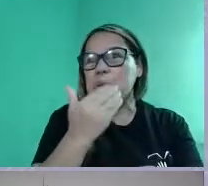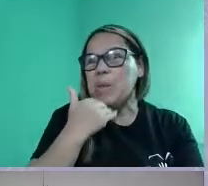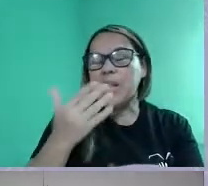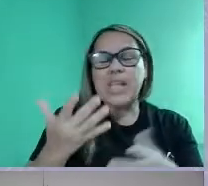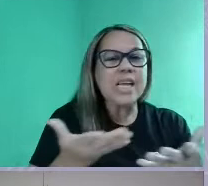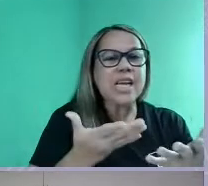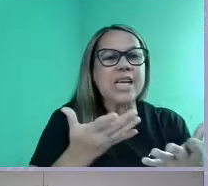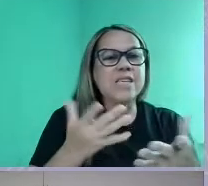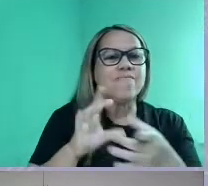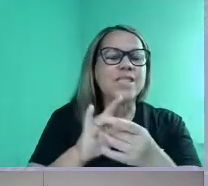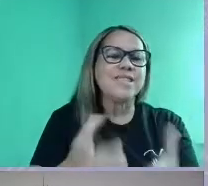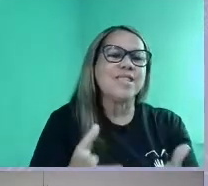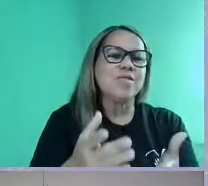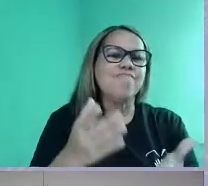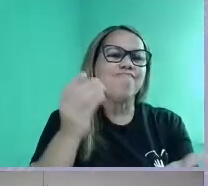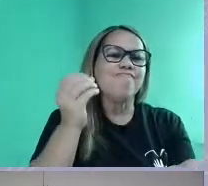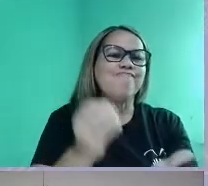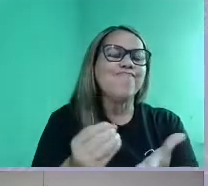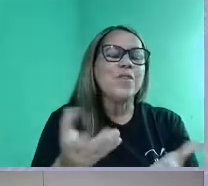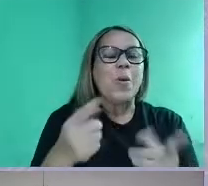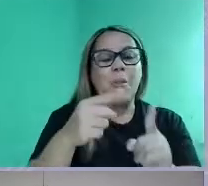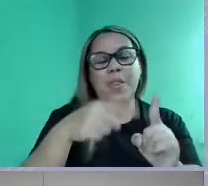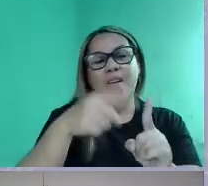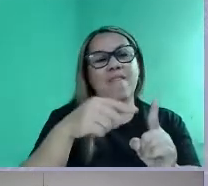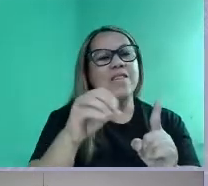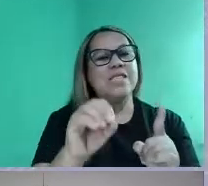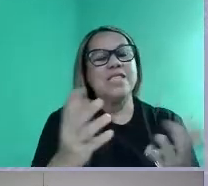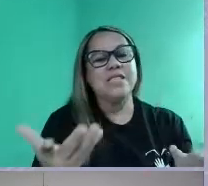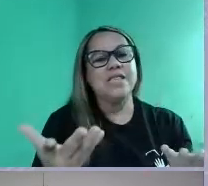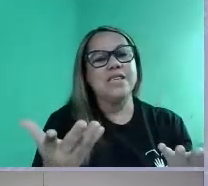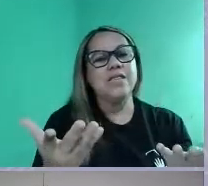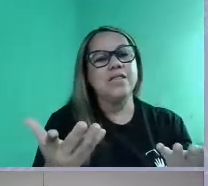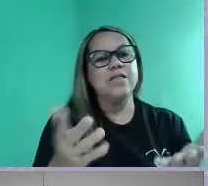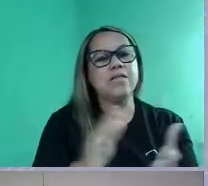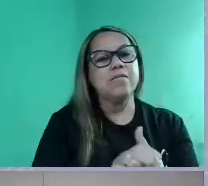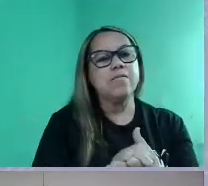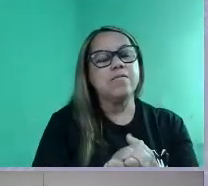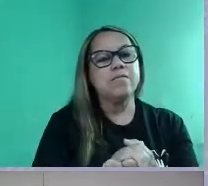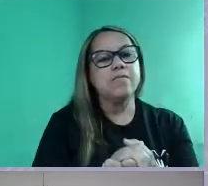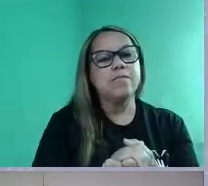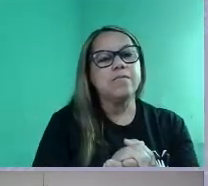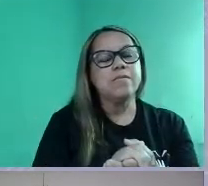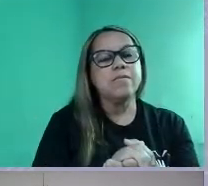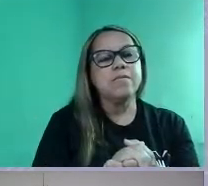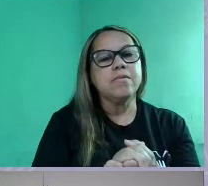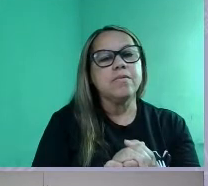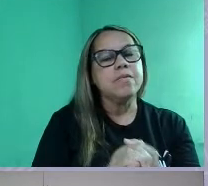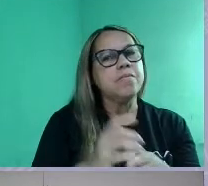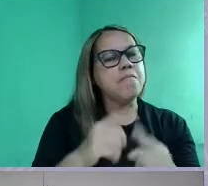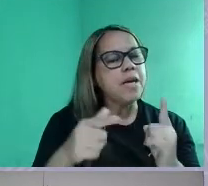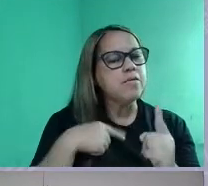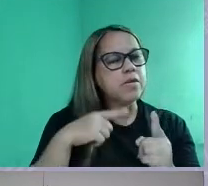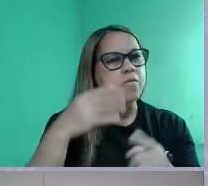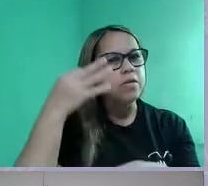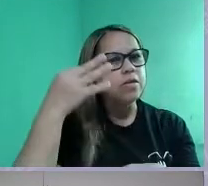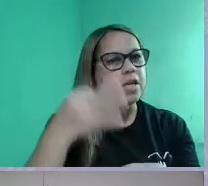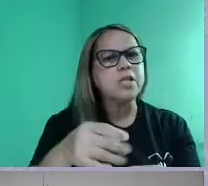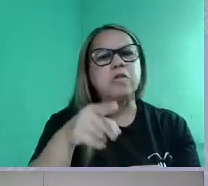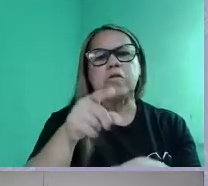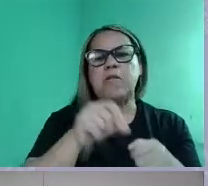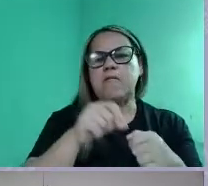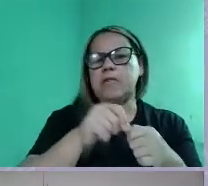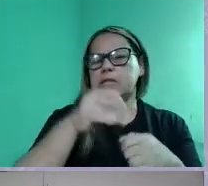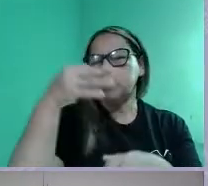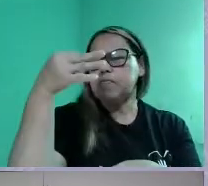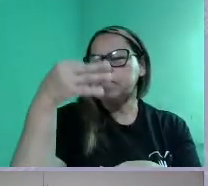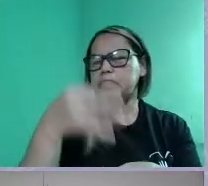nível zero, tá certo? Mas presta bem atenção, não estou contando com isso não, tá? De vocês. Estou contando que vocês fizeram isso muito bacaninha,